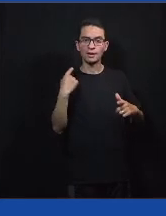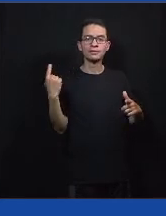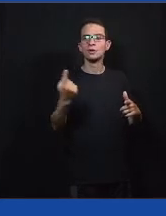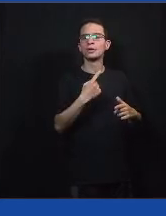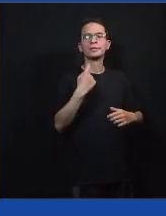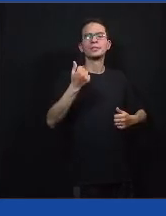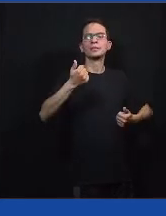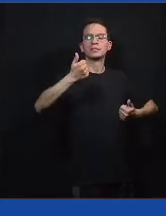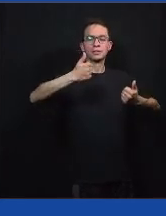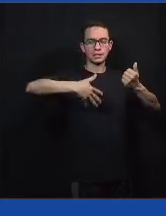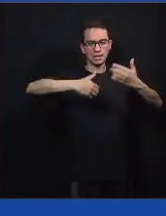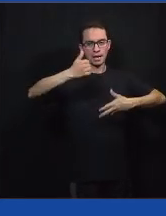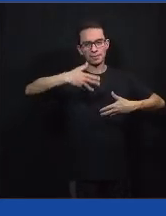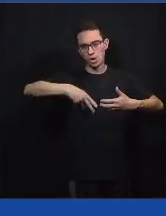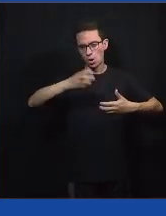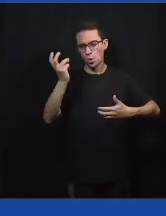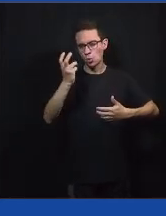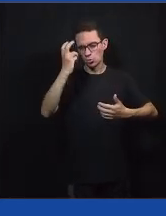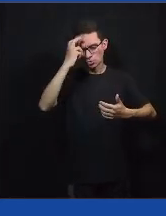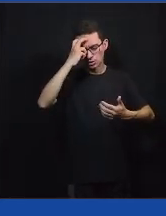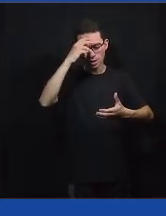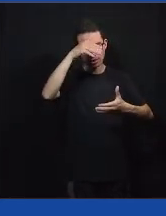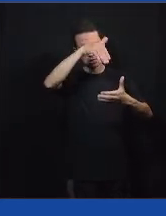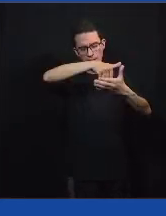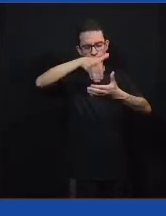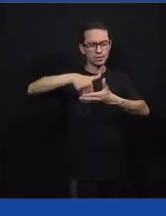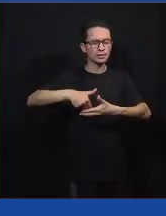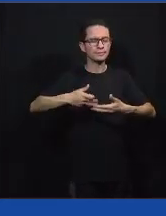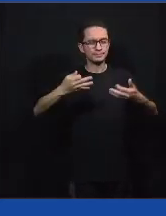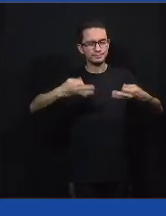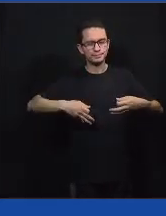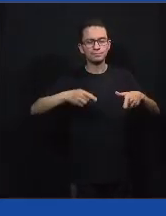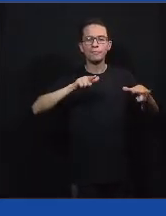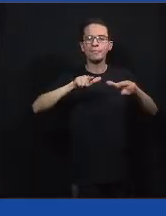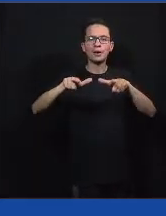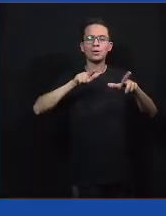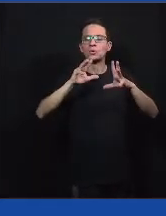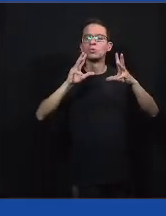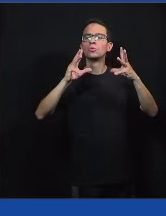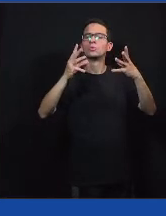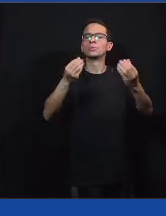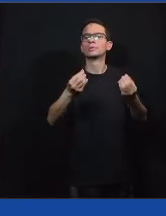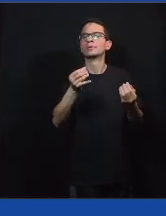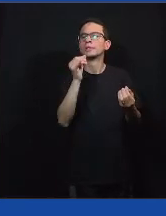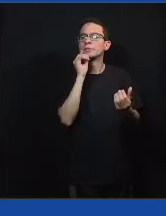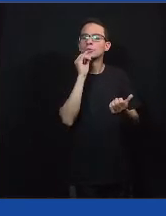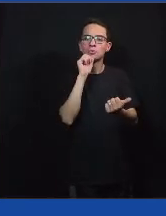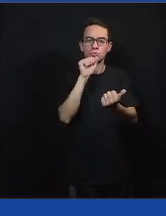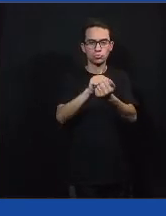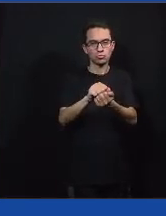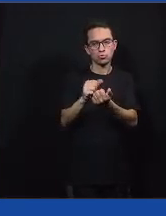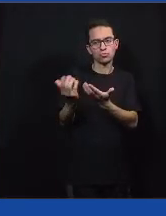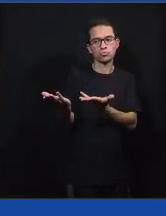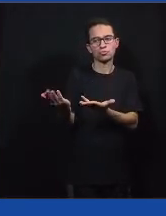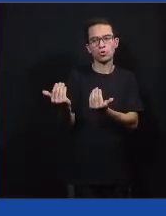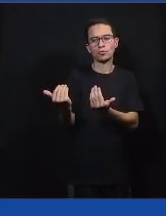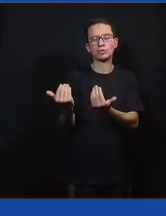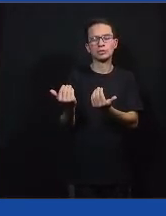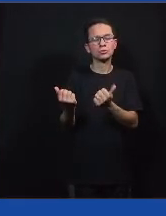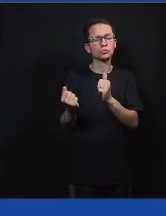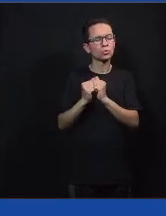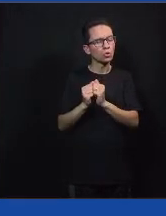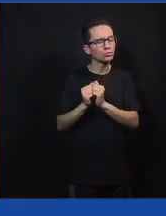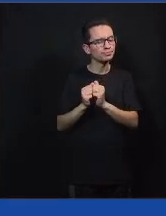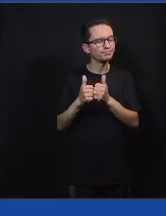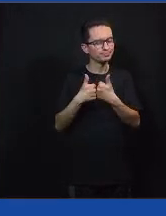educação para a cultura democrática, e a gente vai para trabalhar em si, no chão, com os jovens, juntos, a gente tem